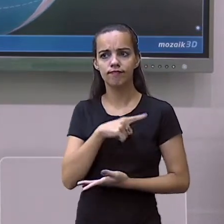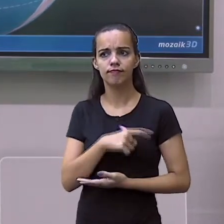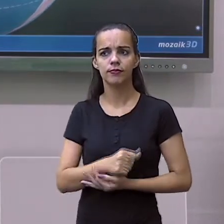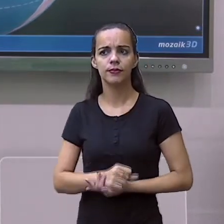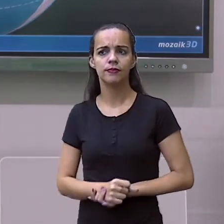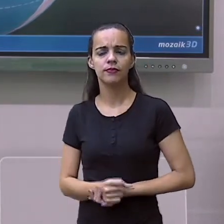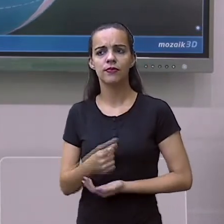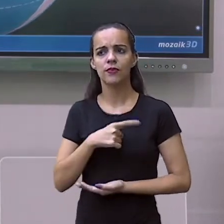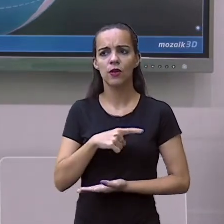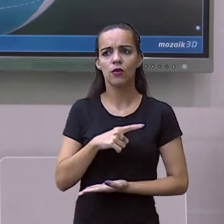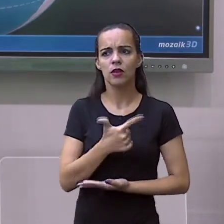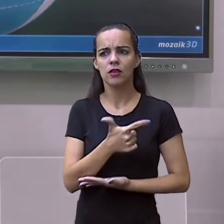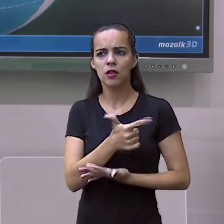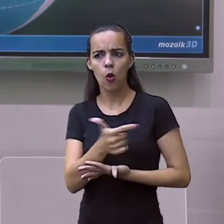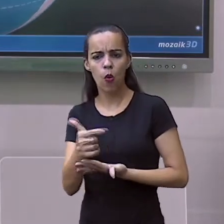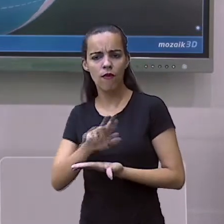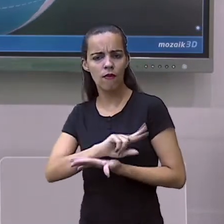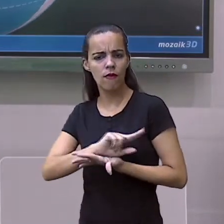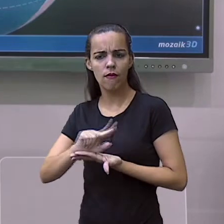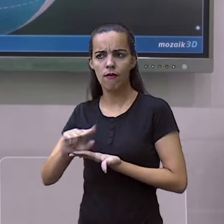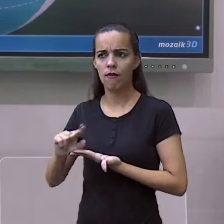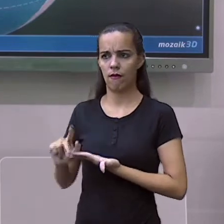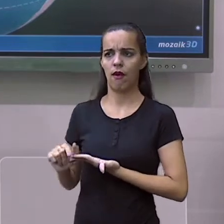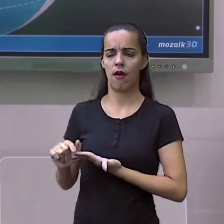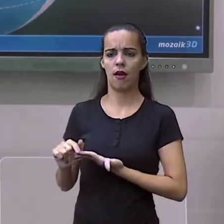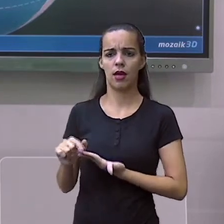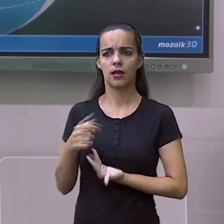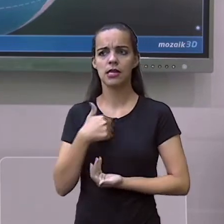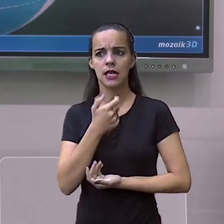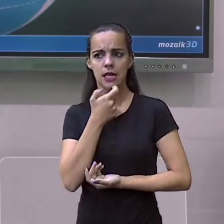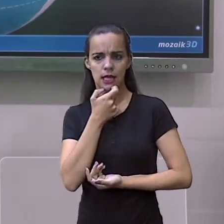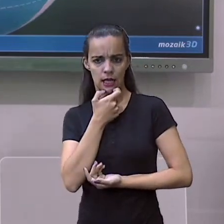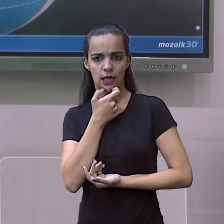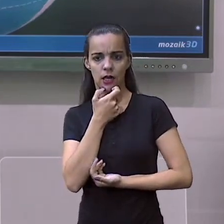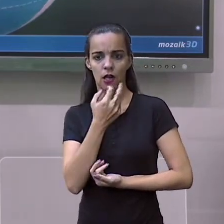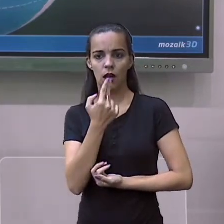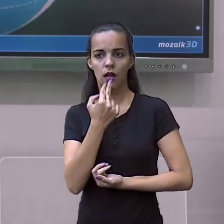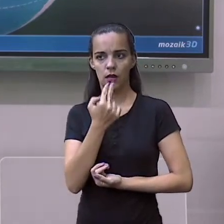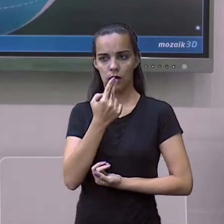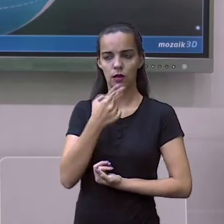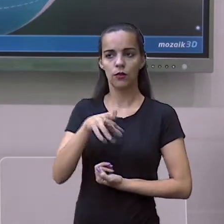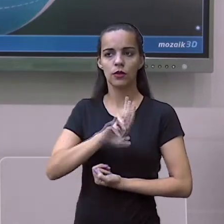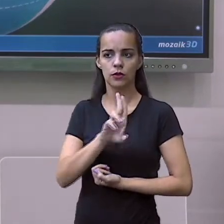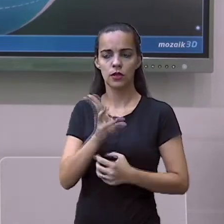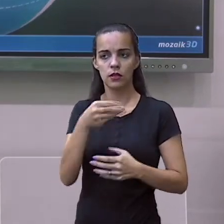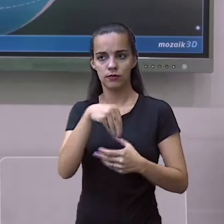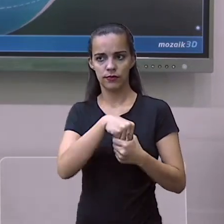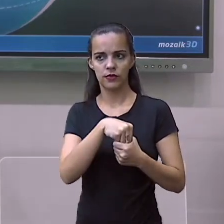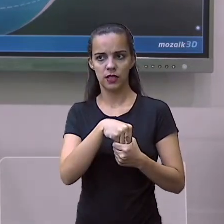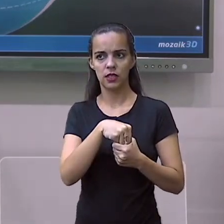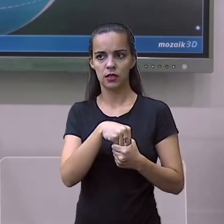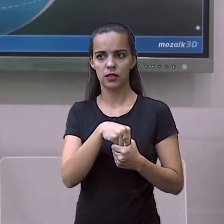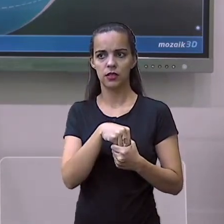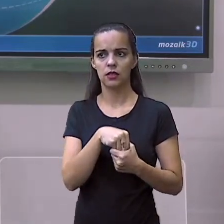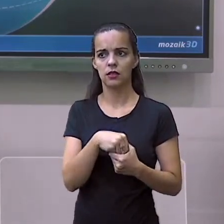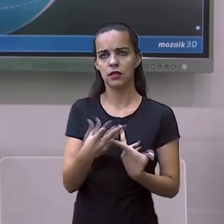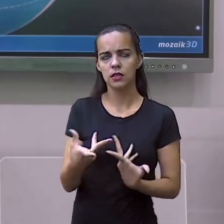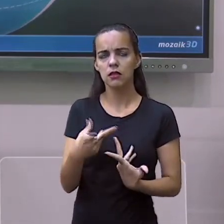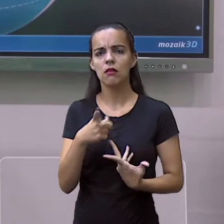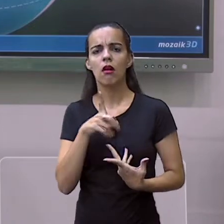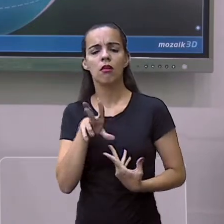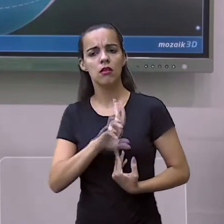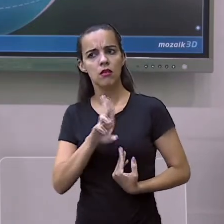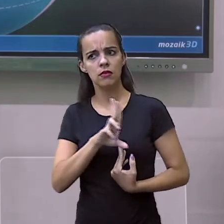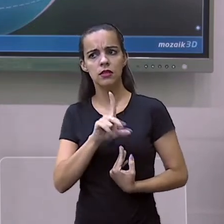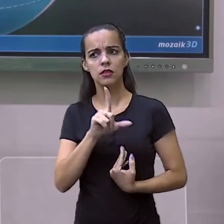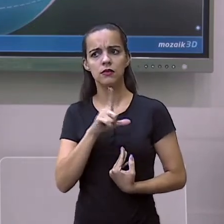mas nós temos outros idiomas e temos outras línguas